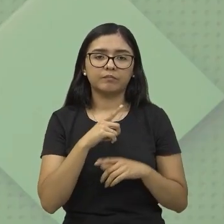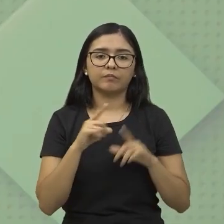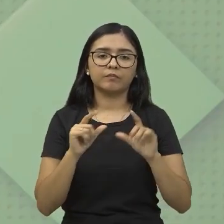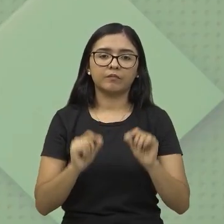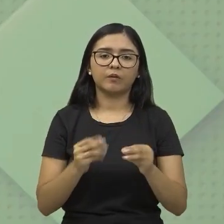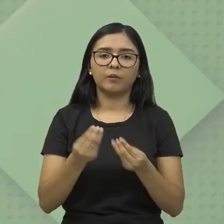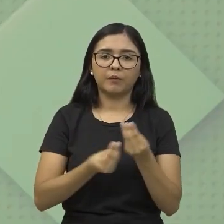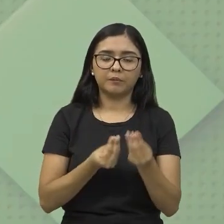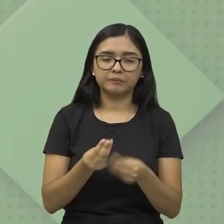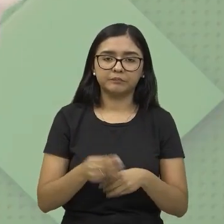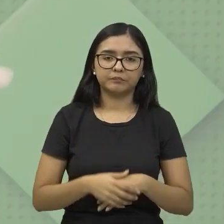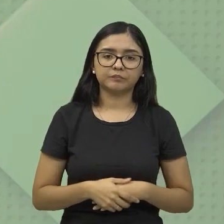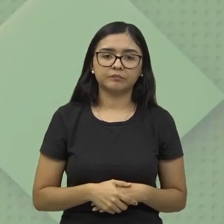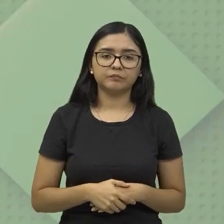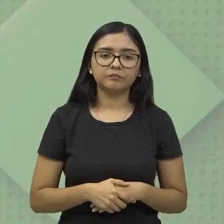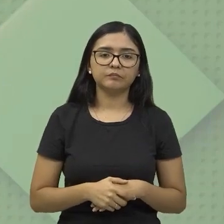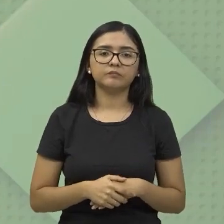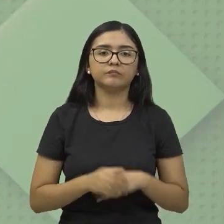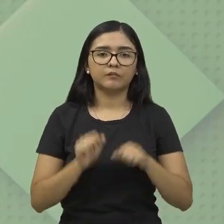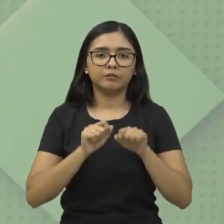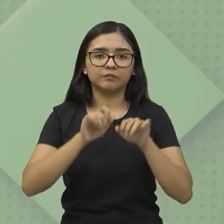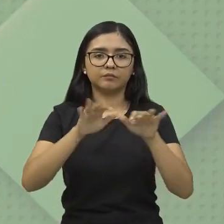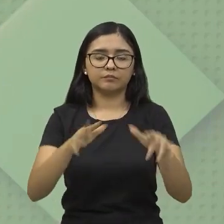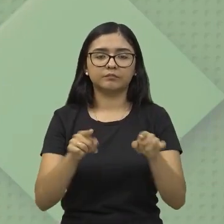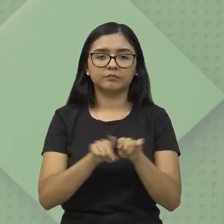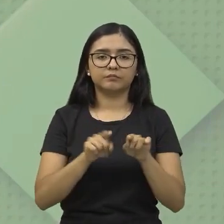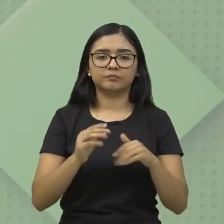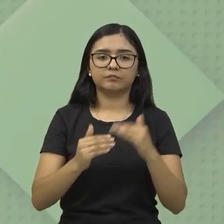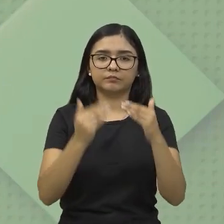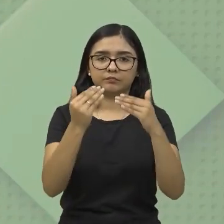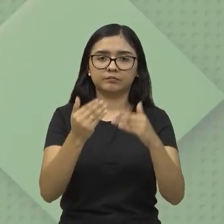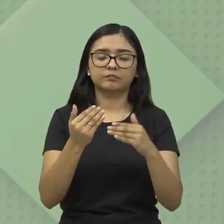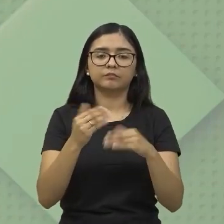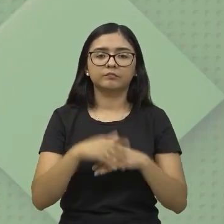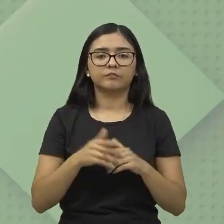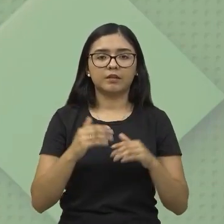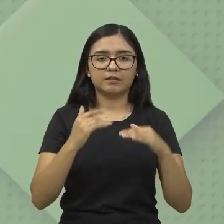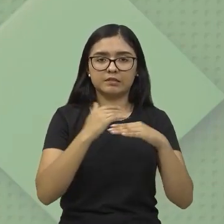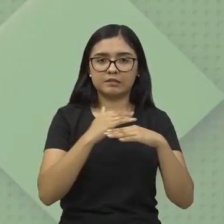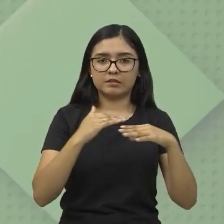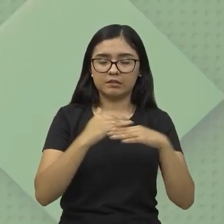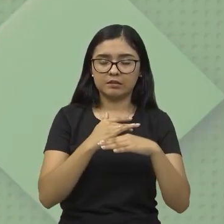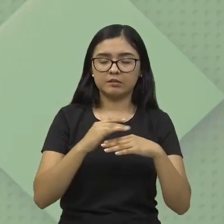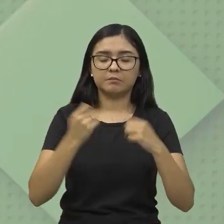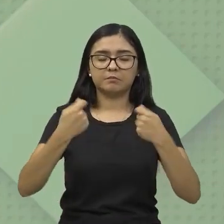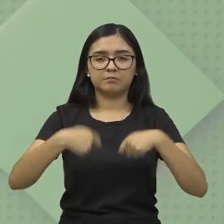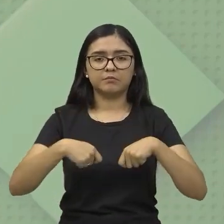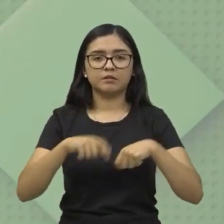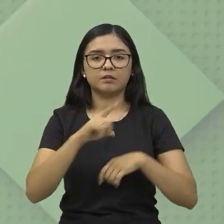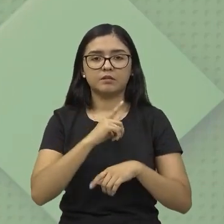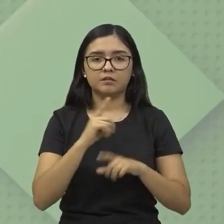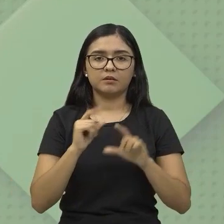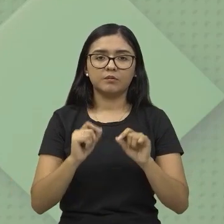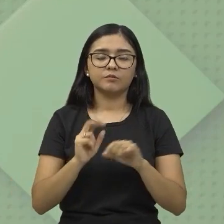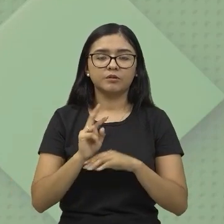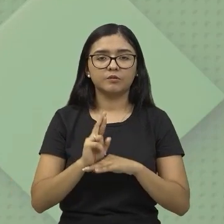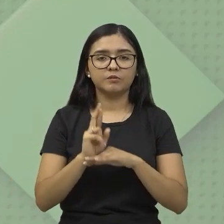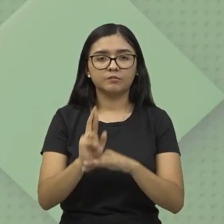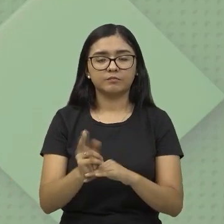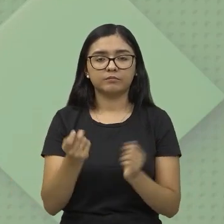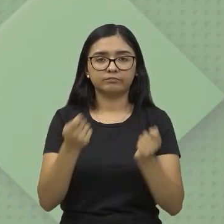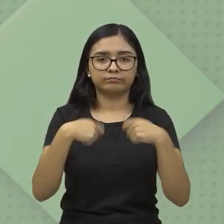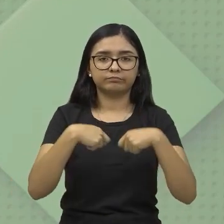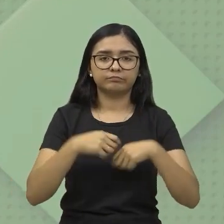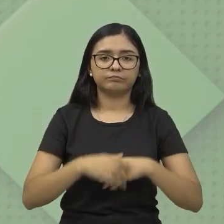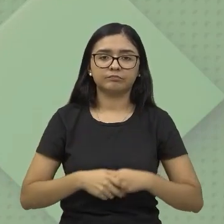bastante distribuído, desenvolvido nessas cidades, né, Então, necessário ter aí alguns recursos para que isso